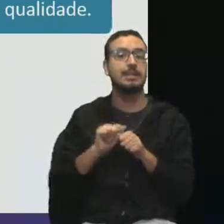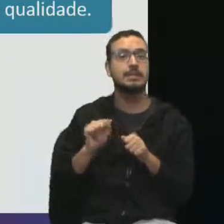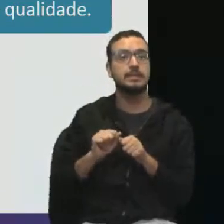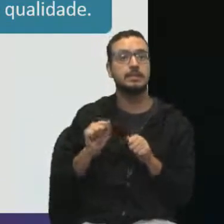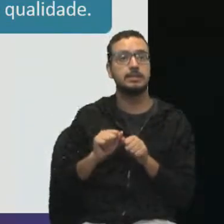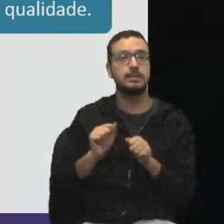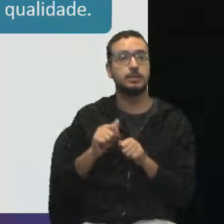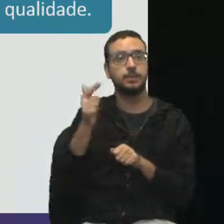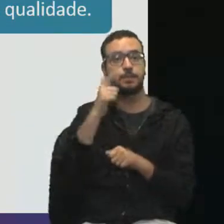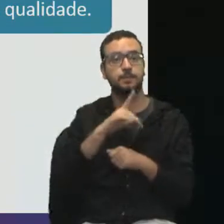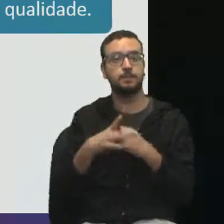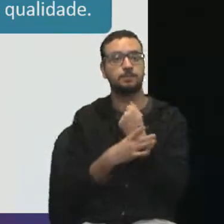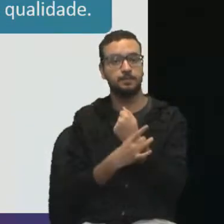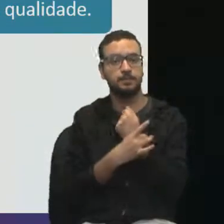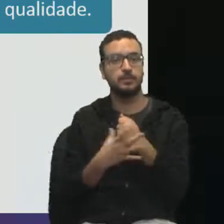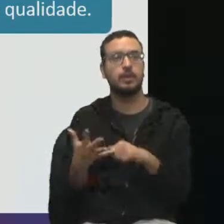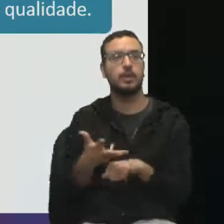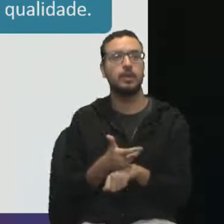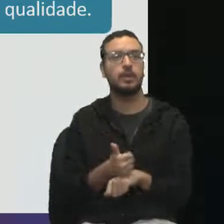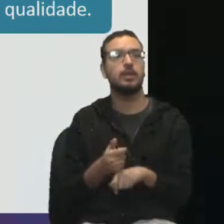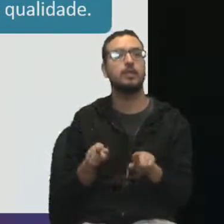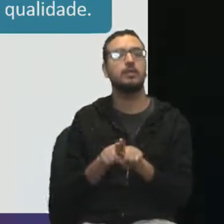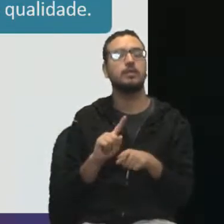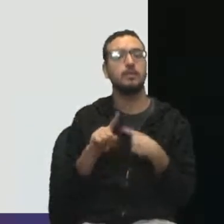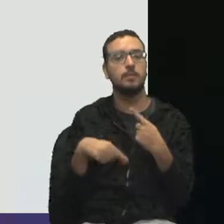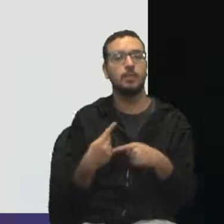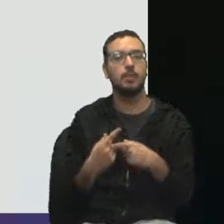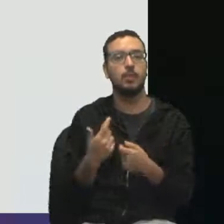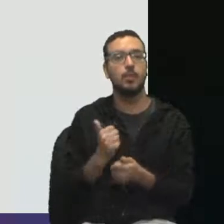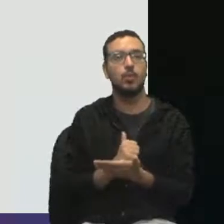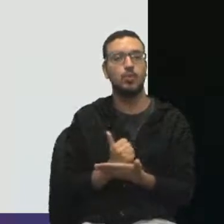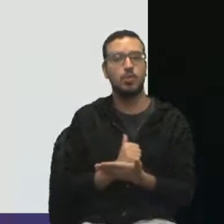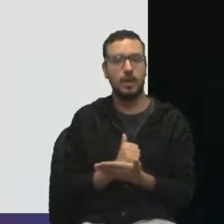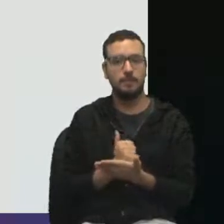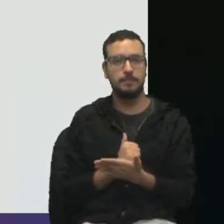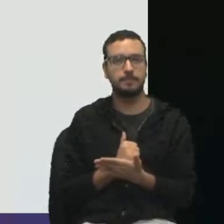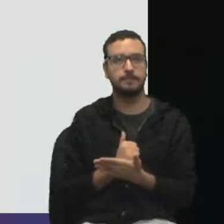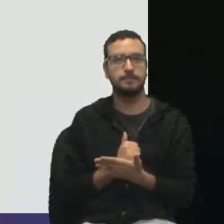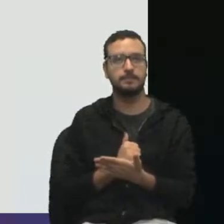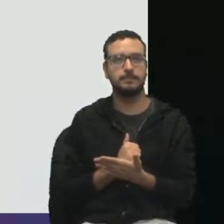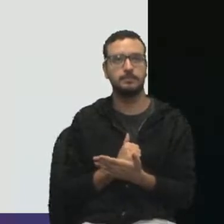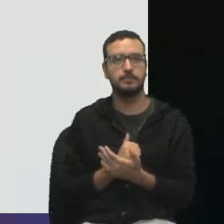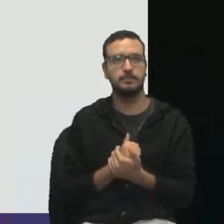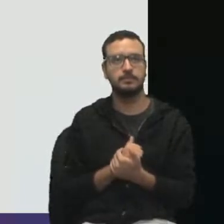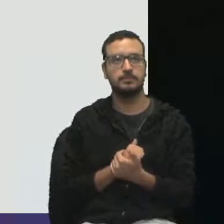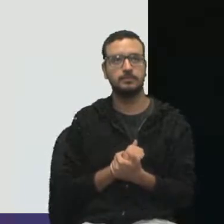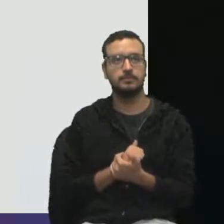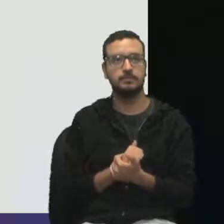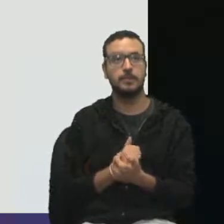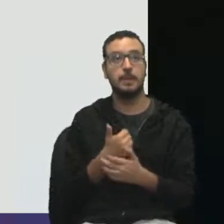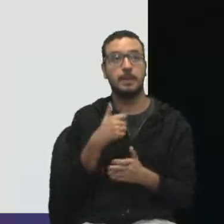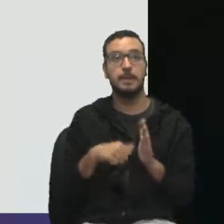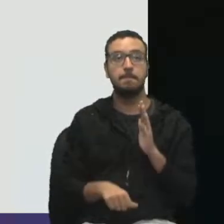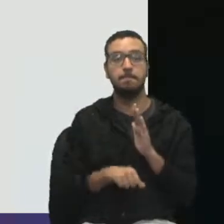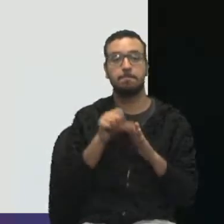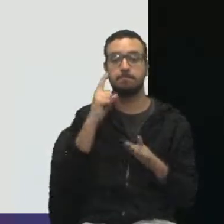qualidade e, por fim, controlar. Então, vamos começar. Primeira coisa, vou identificar os requisitos e padrões de qualidade.